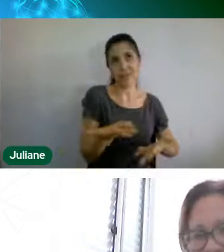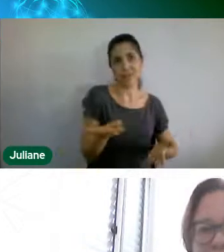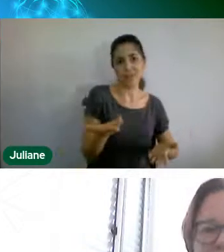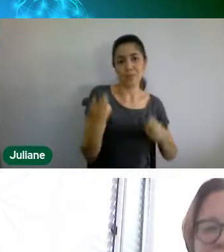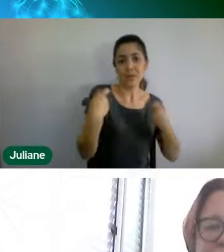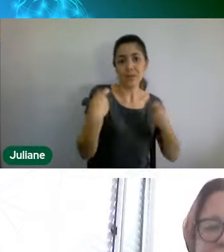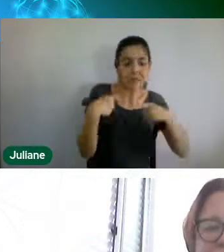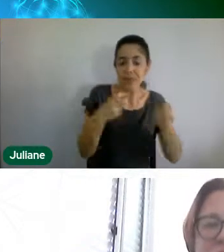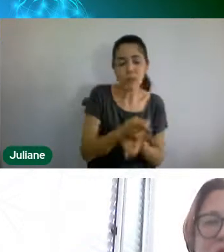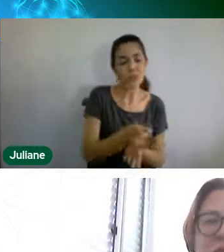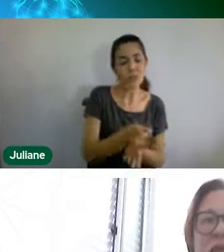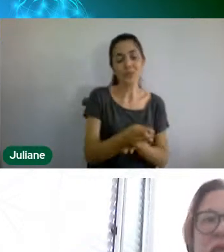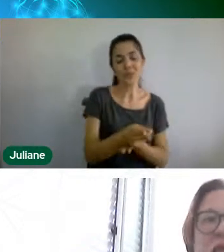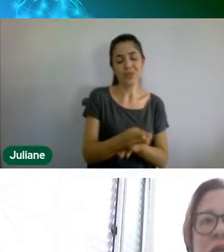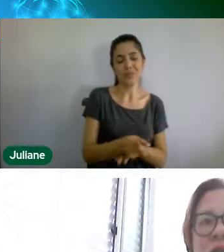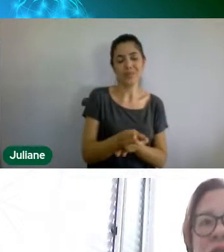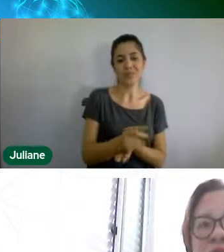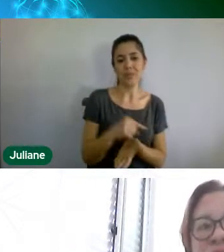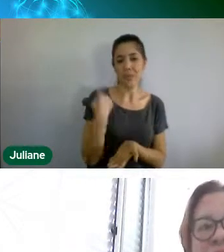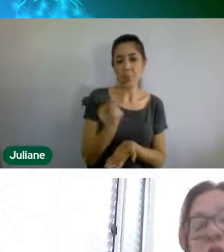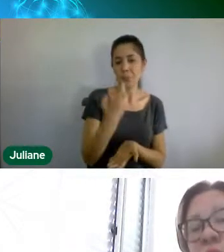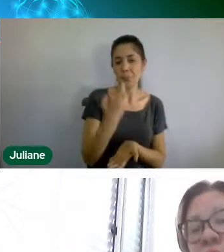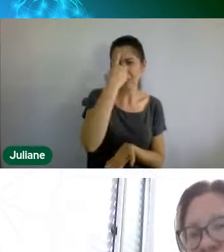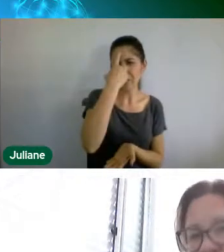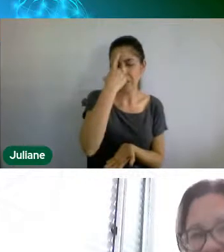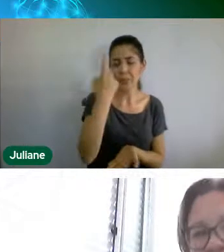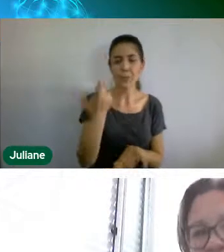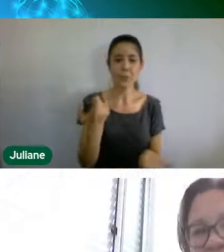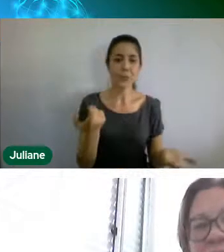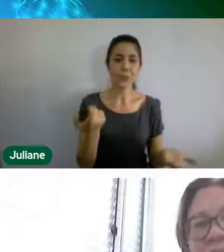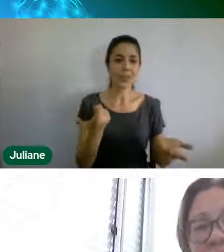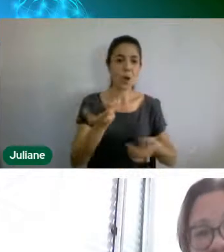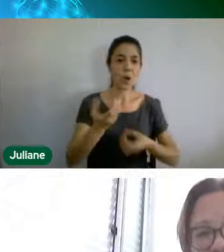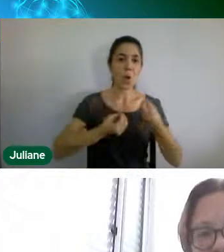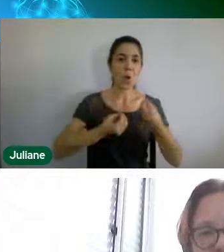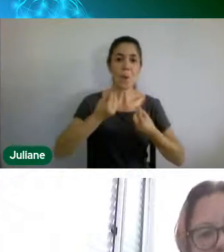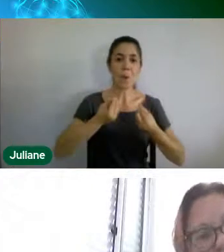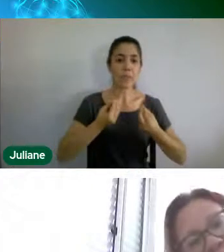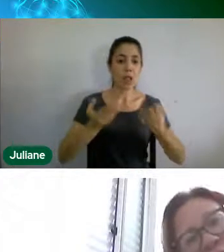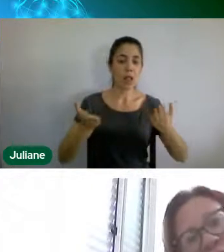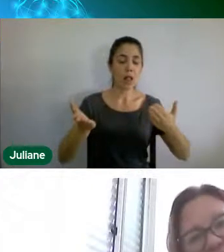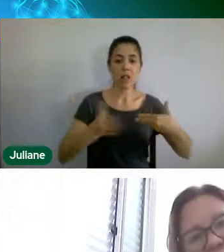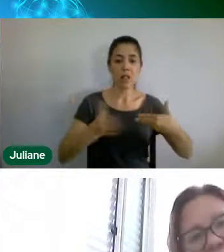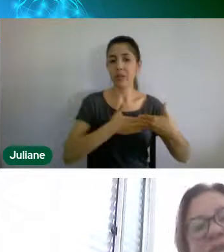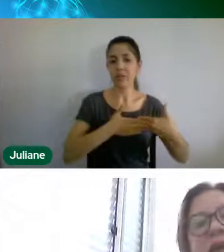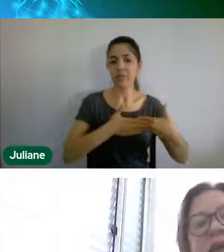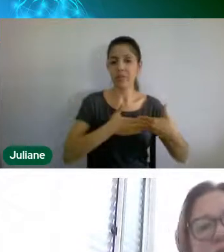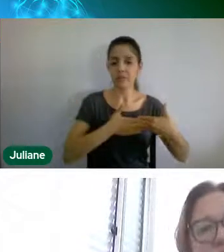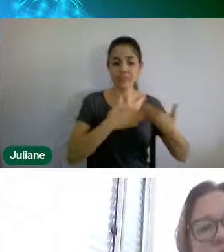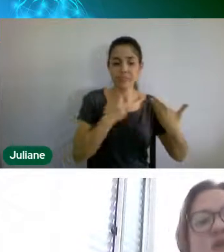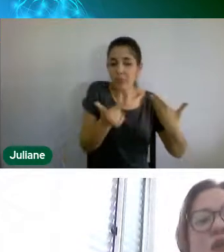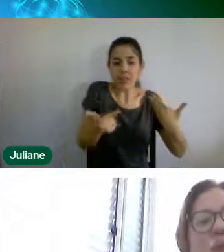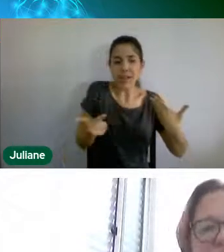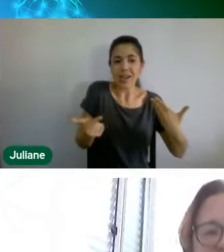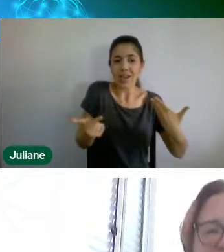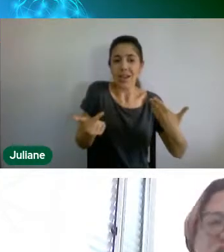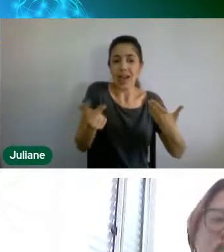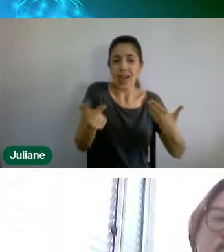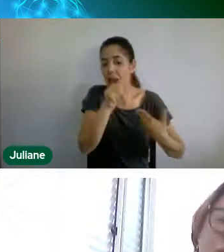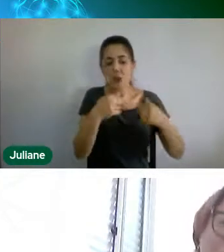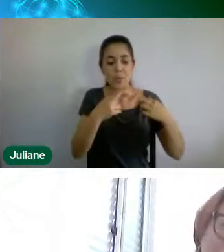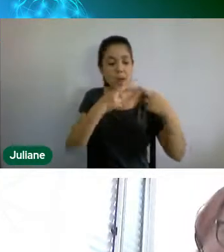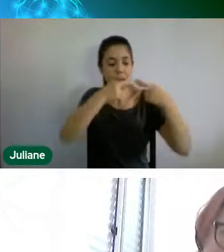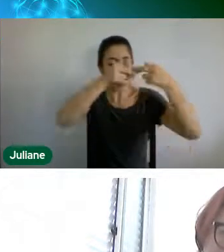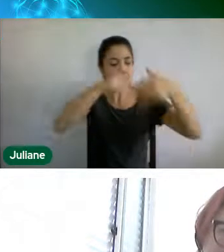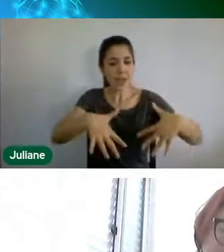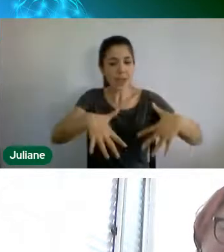gente pensa que não tem como fechar, é uma rede, então, cada dia mais, cada ano, soma mais gente,